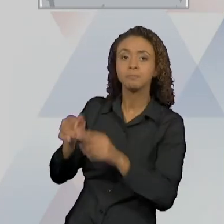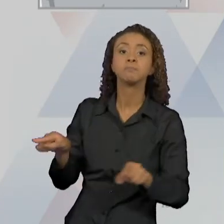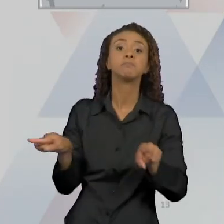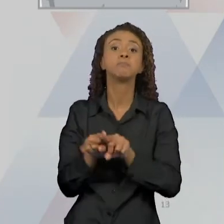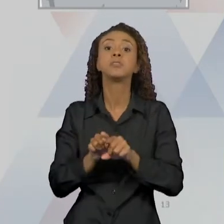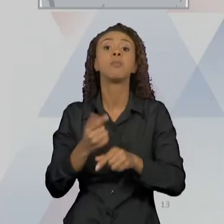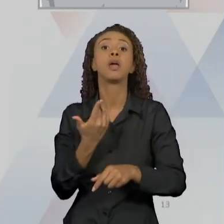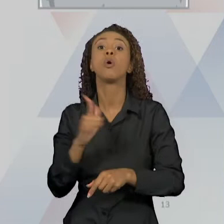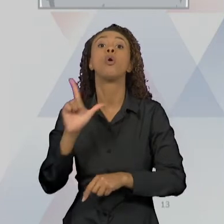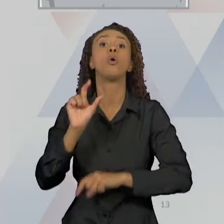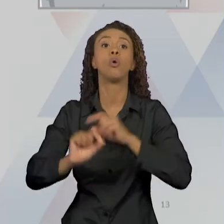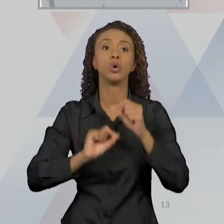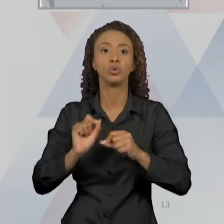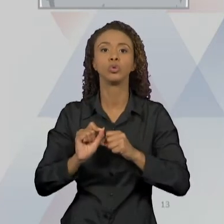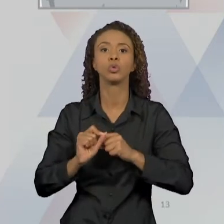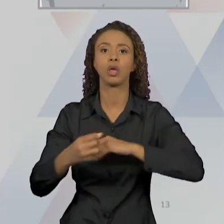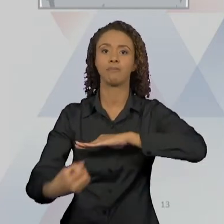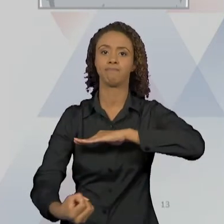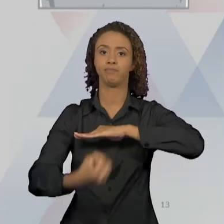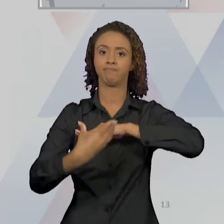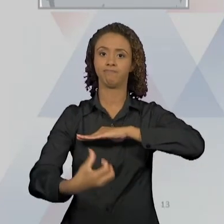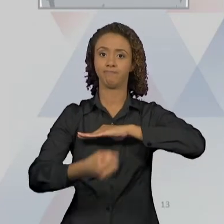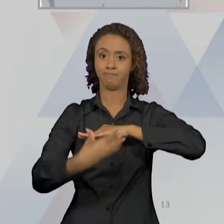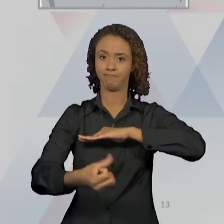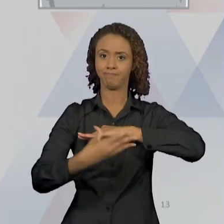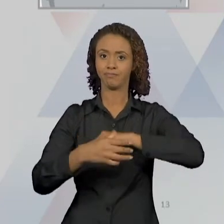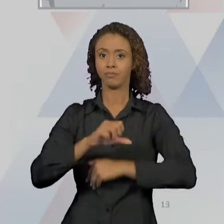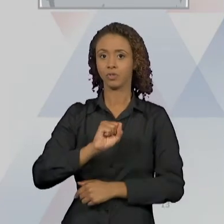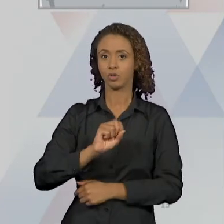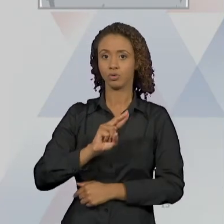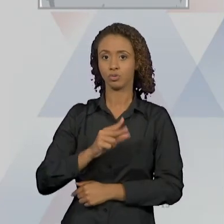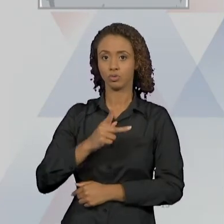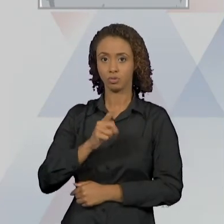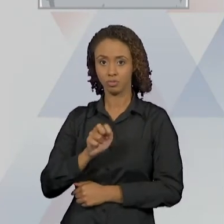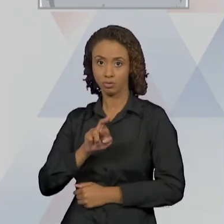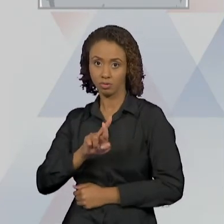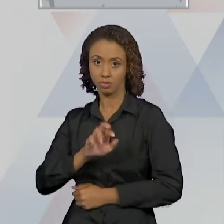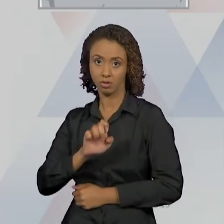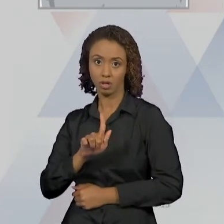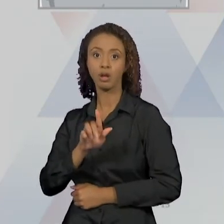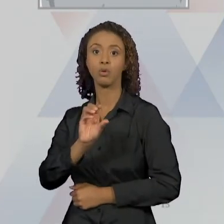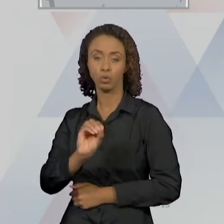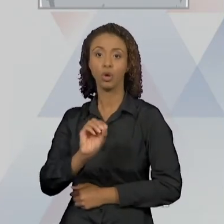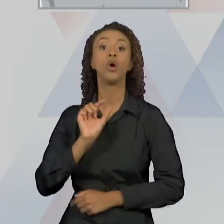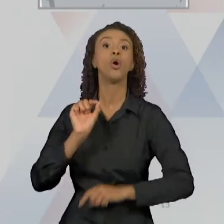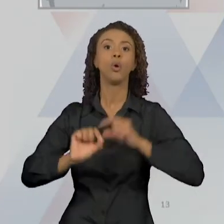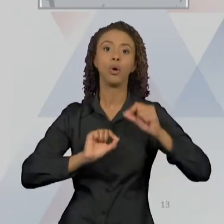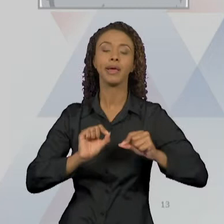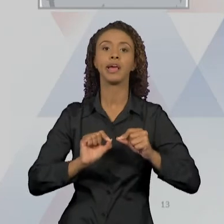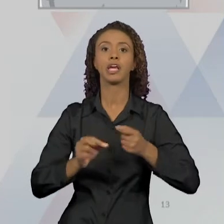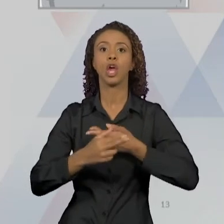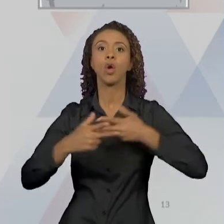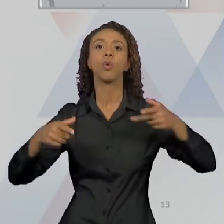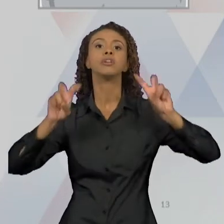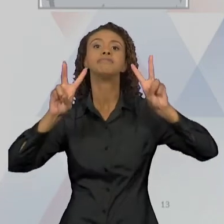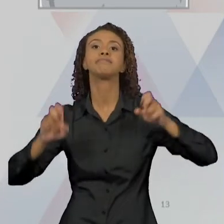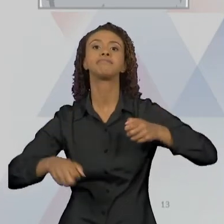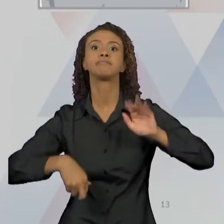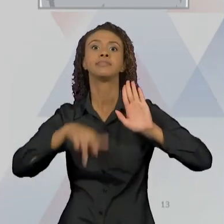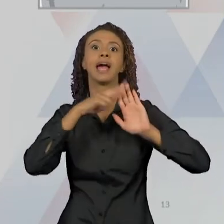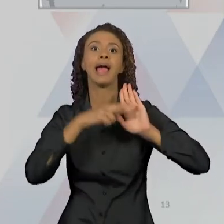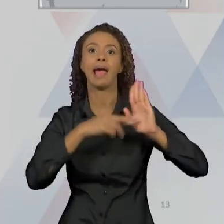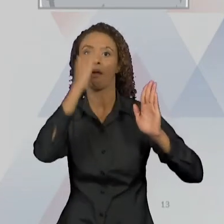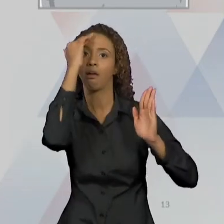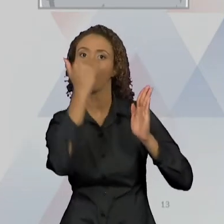superego, que é essa instância psíquica que vai permitir o cumprimento de normas, o seguimento de